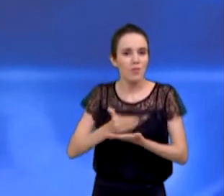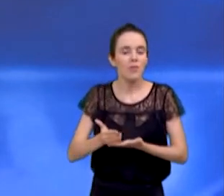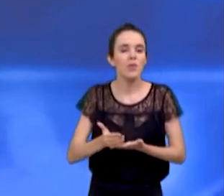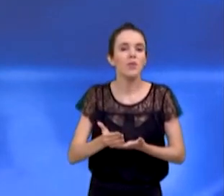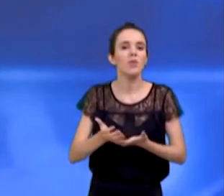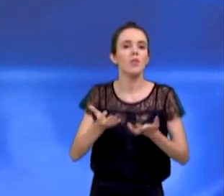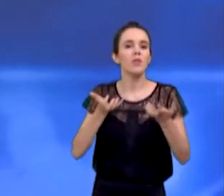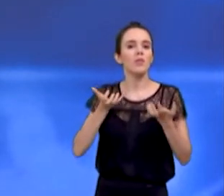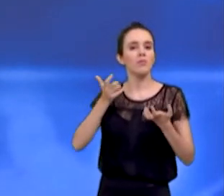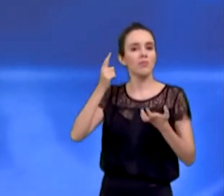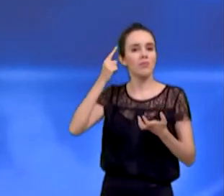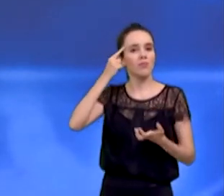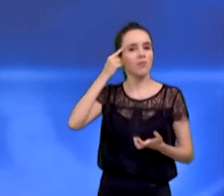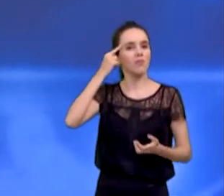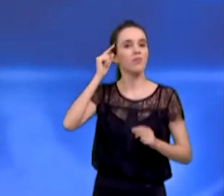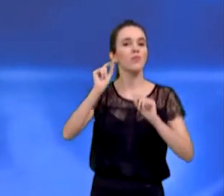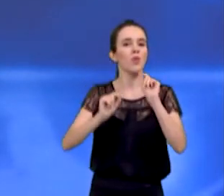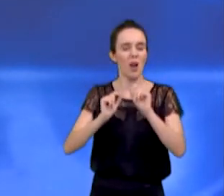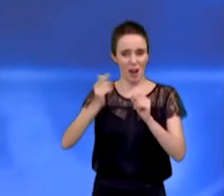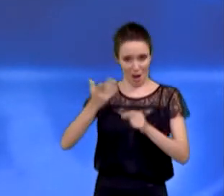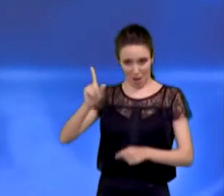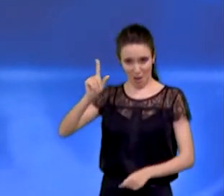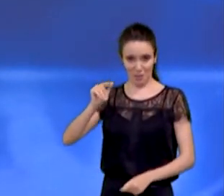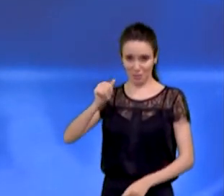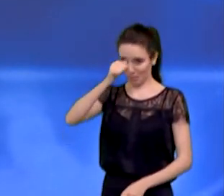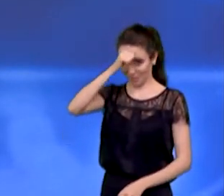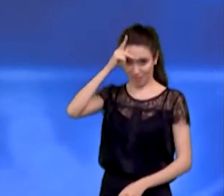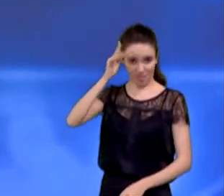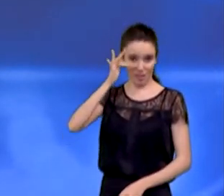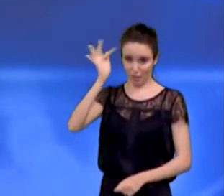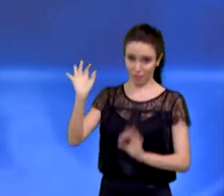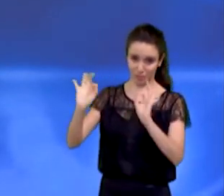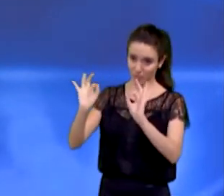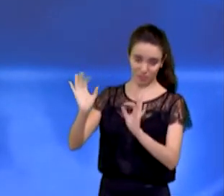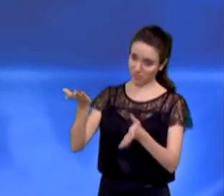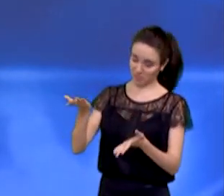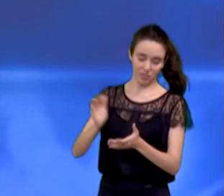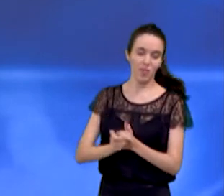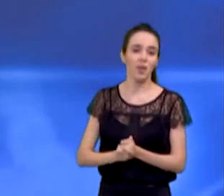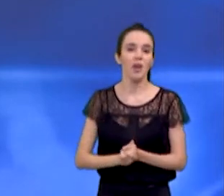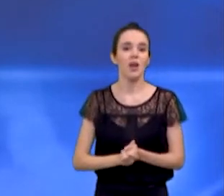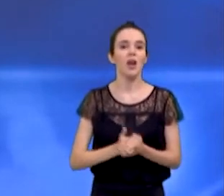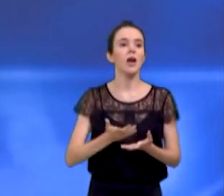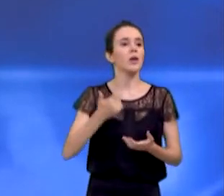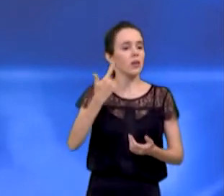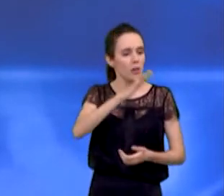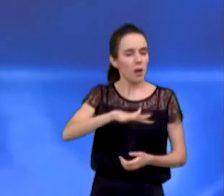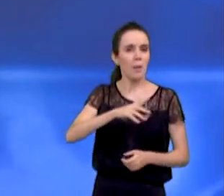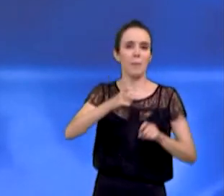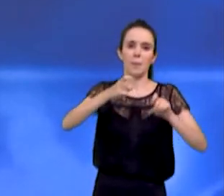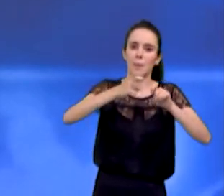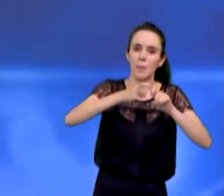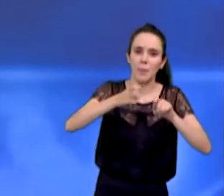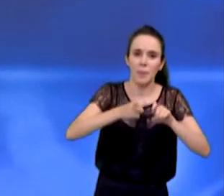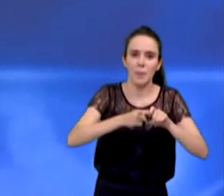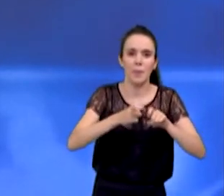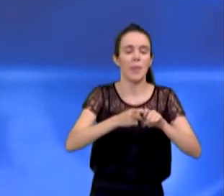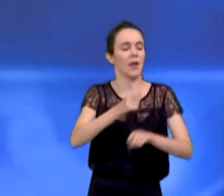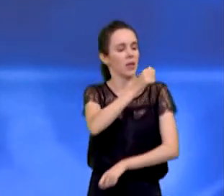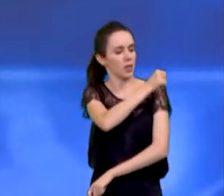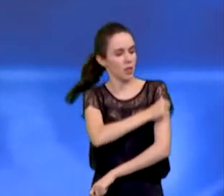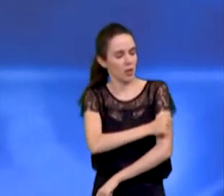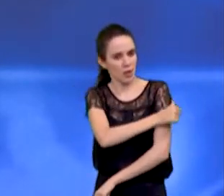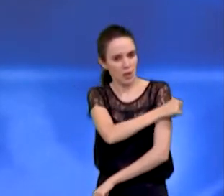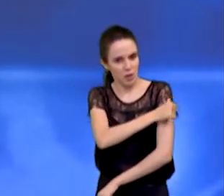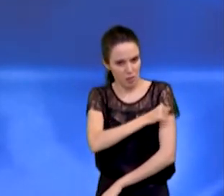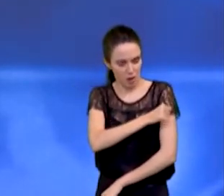o que a atual administração não tem feito. Nós precisamos criar as condições para que os médicos, as enfermeiras, o